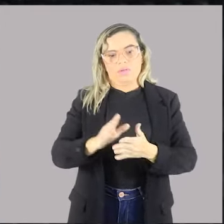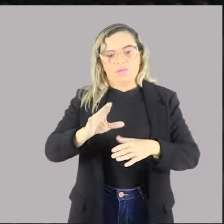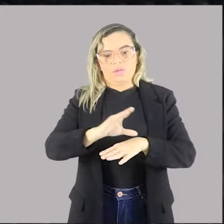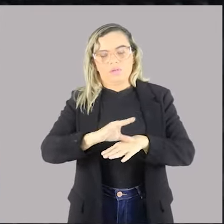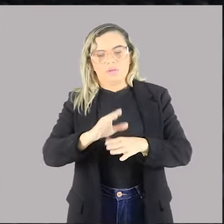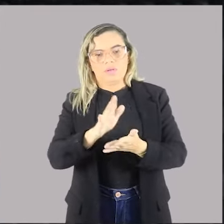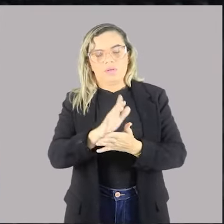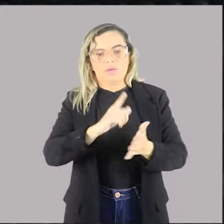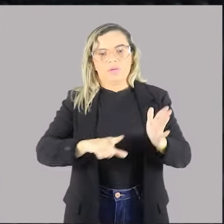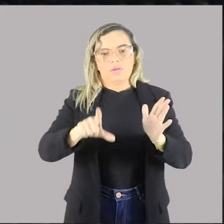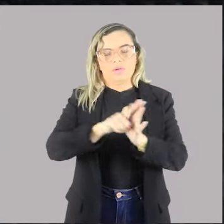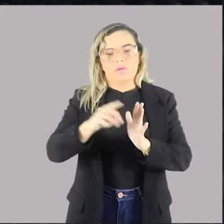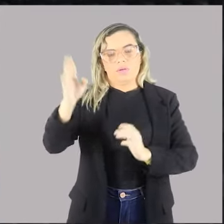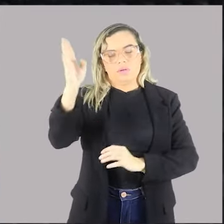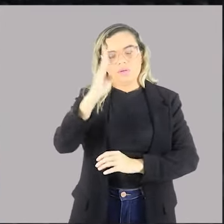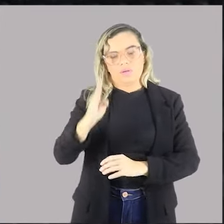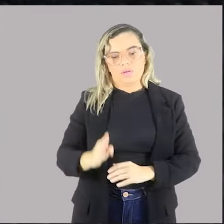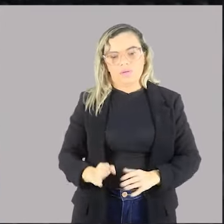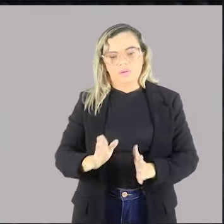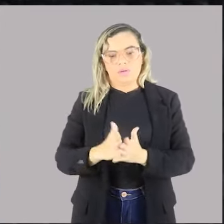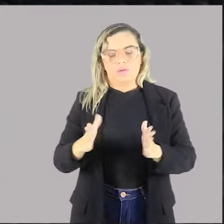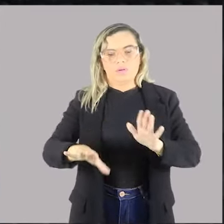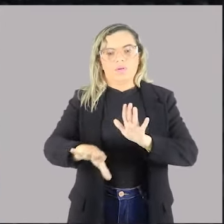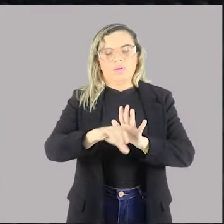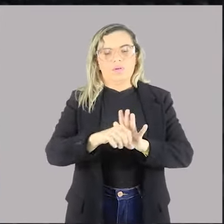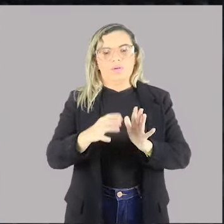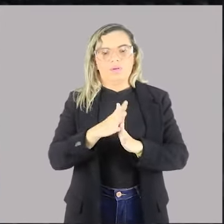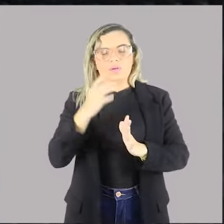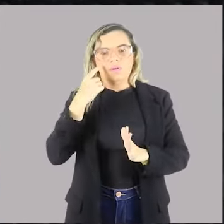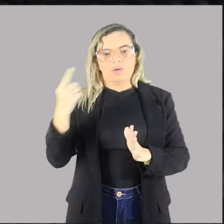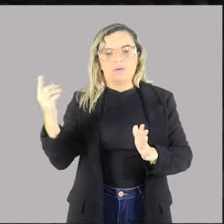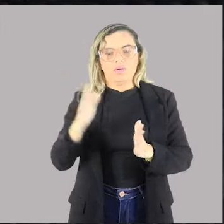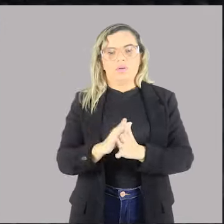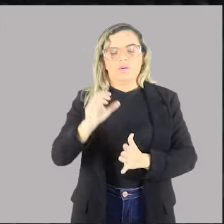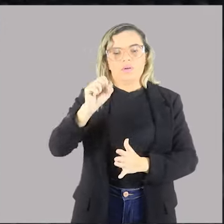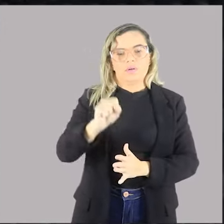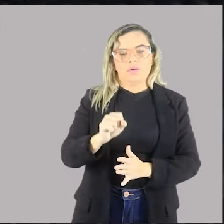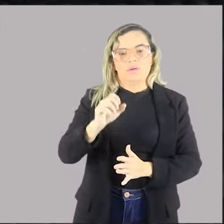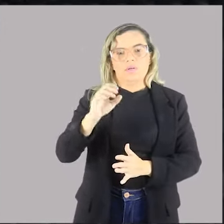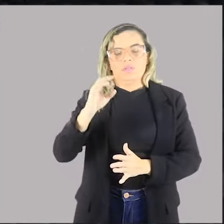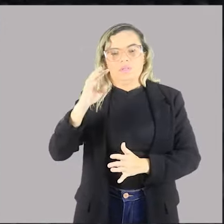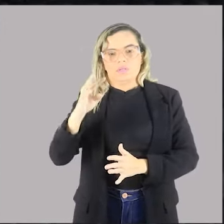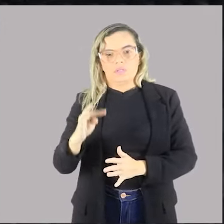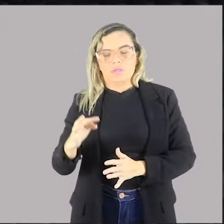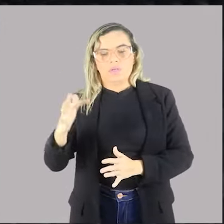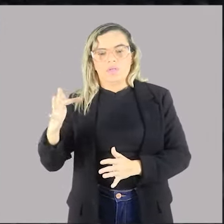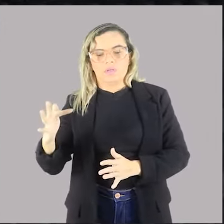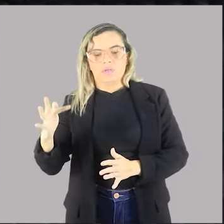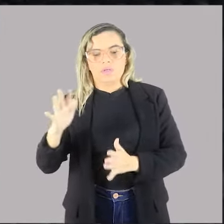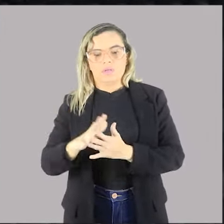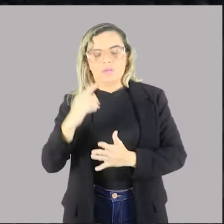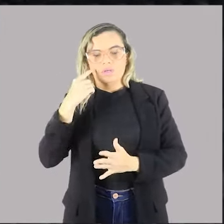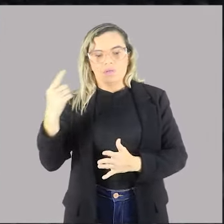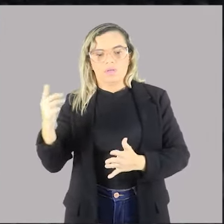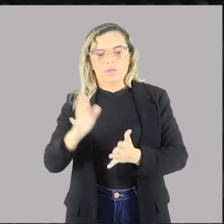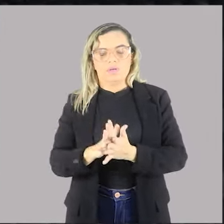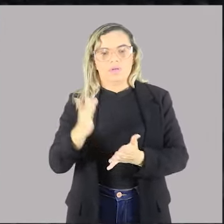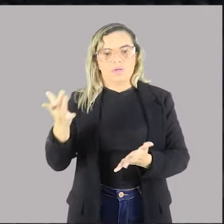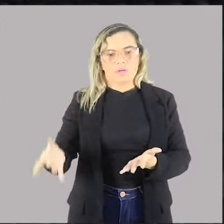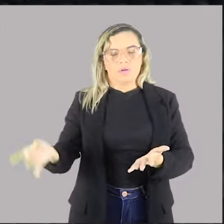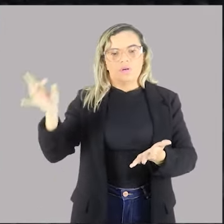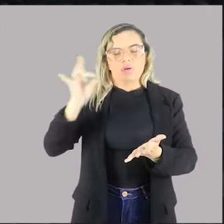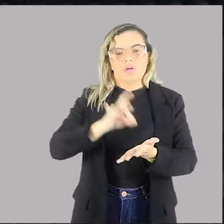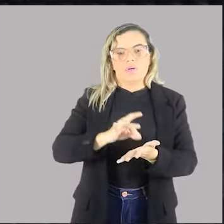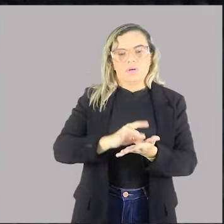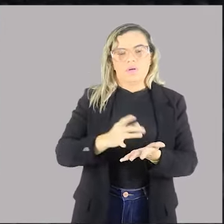leis no Brasil, de maneira abstrata, é o STF. No entanto, é possível, sim, de maneira concreta, que